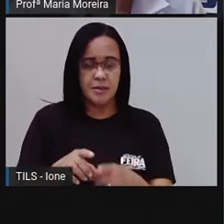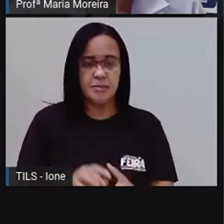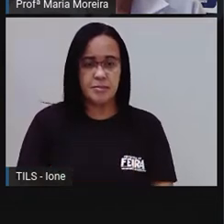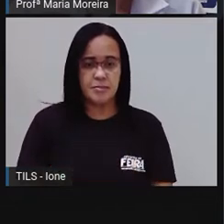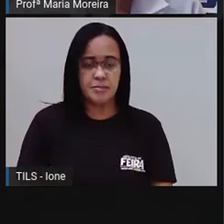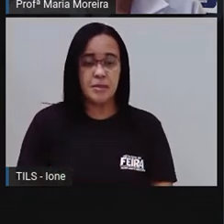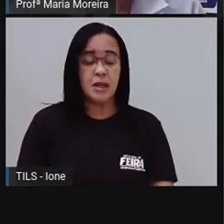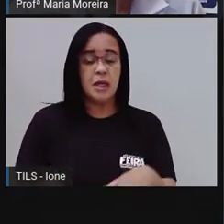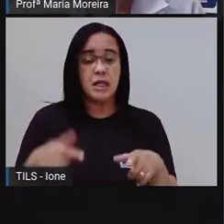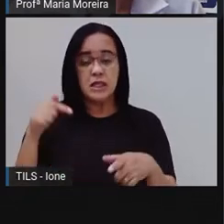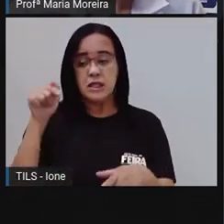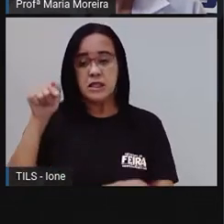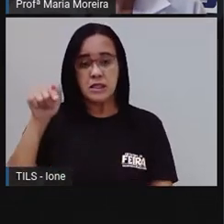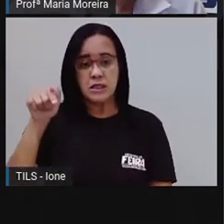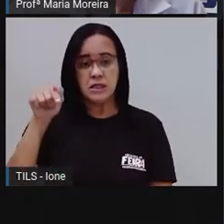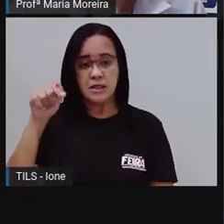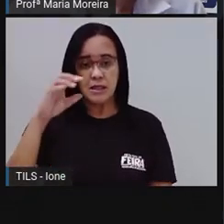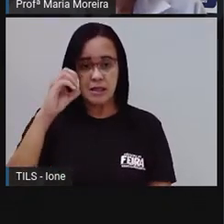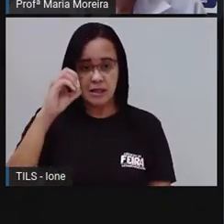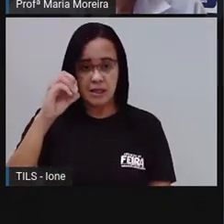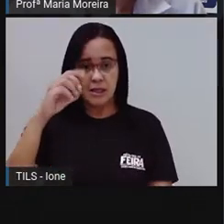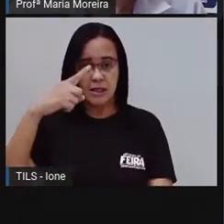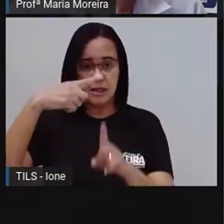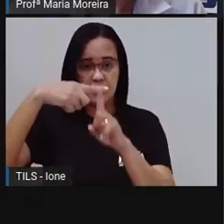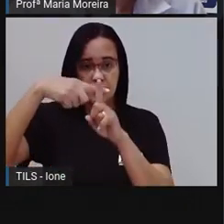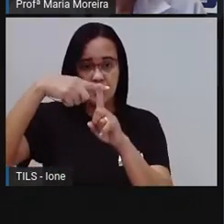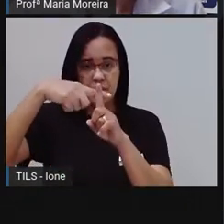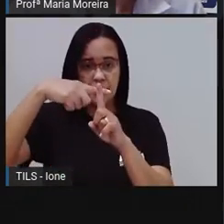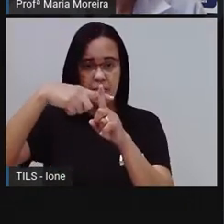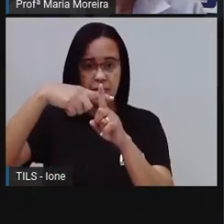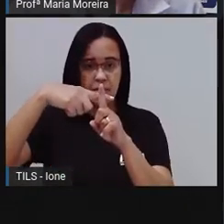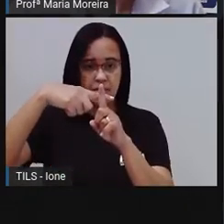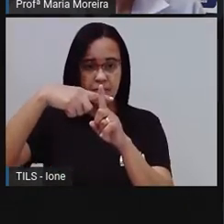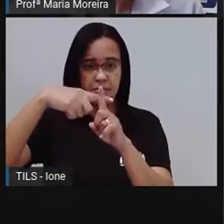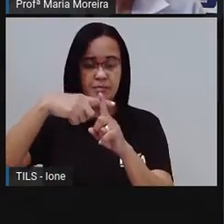mais, ó,